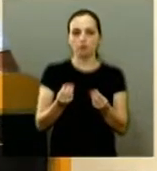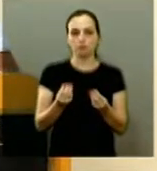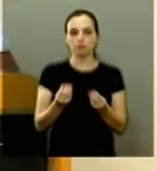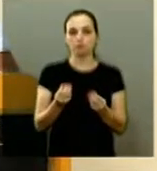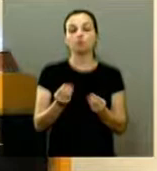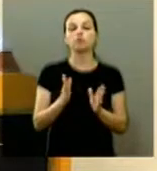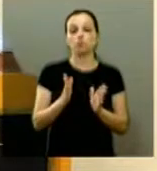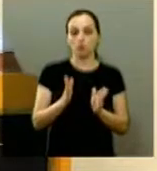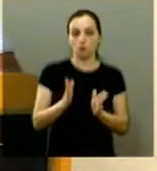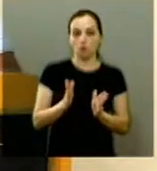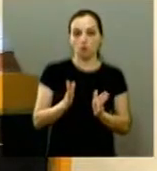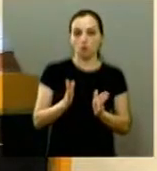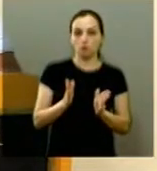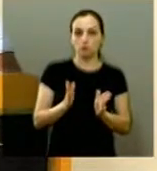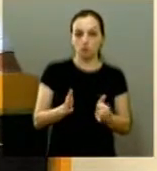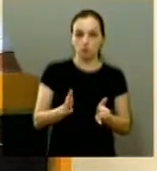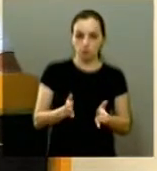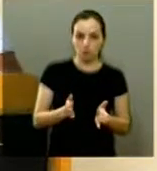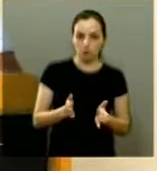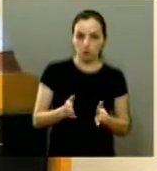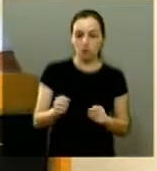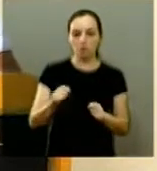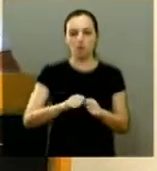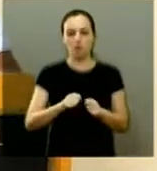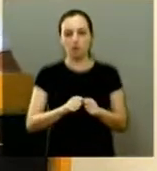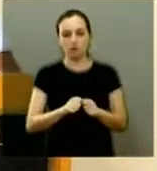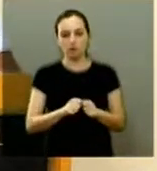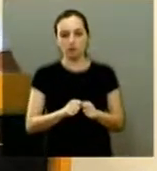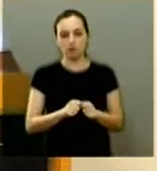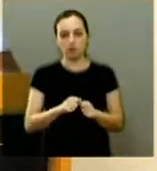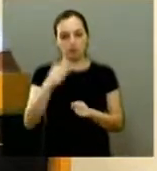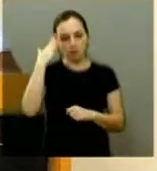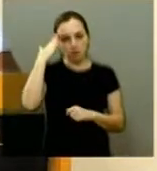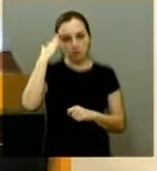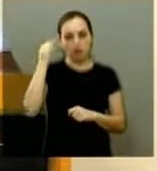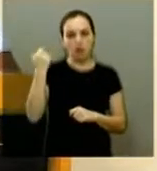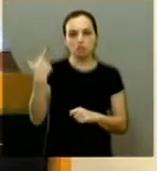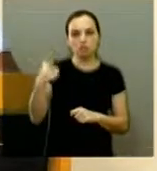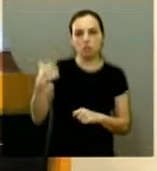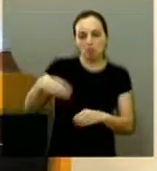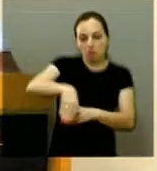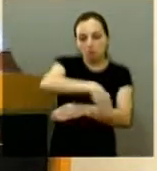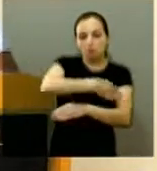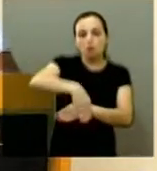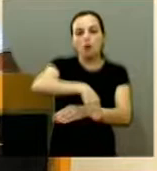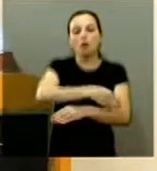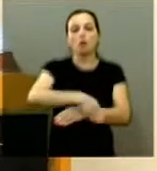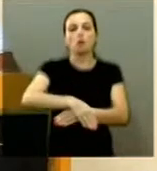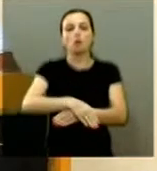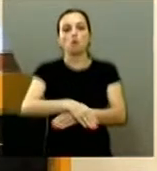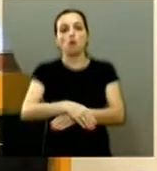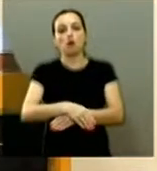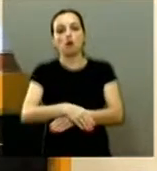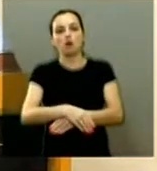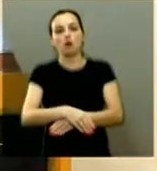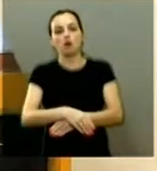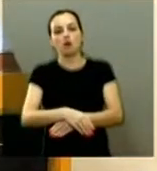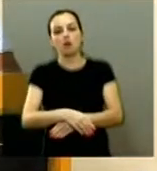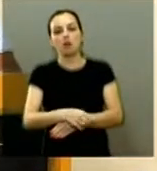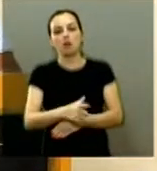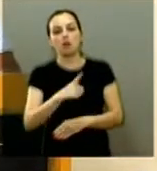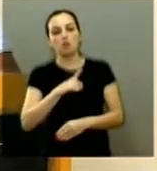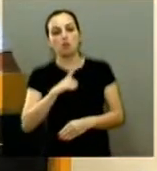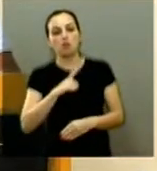hoje para você fazer a sua reflexão não tem uma rua que você não passa que não tem uma casa em